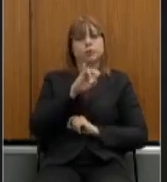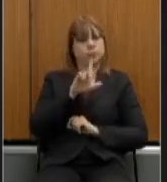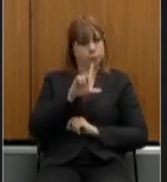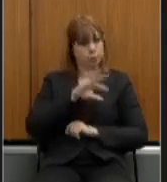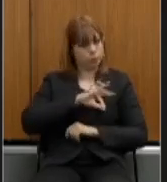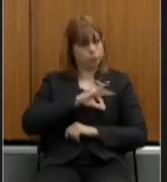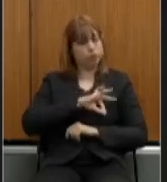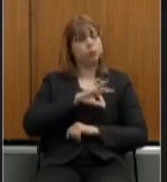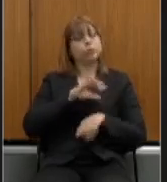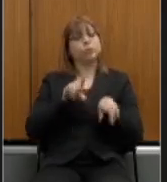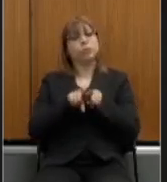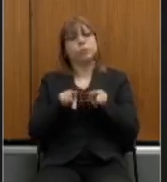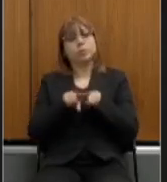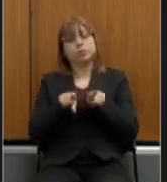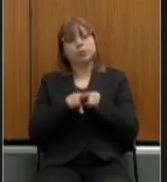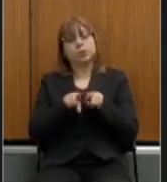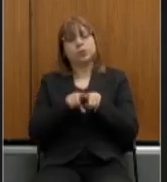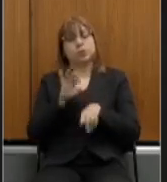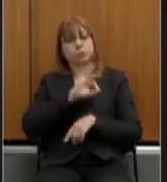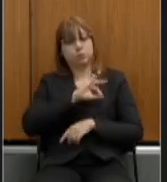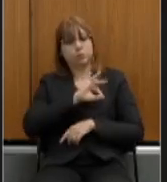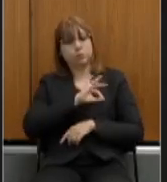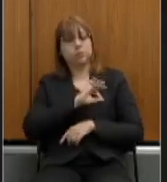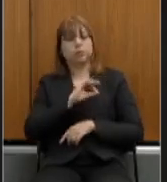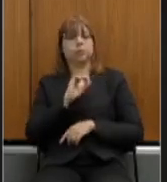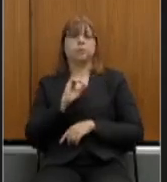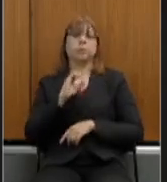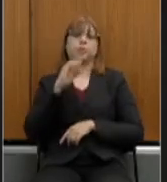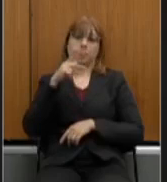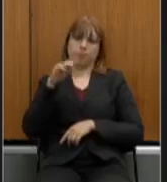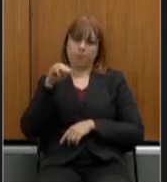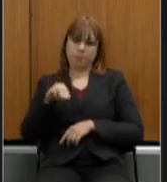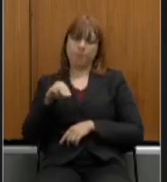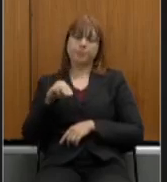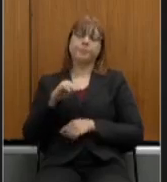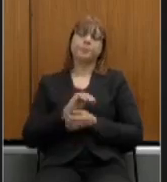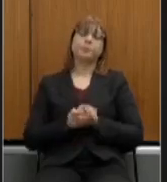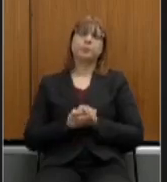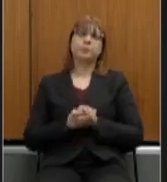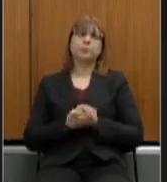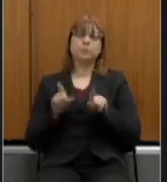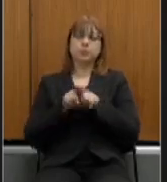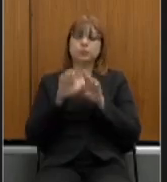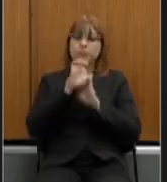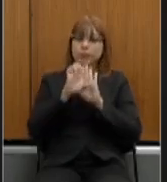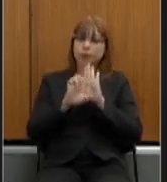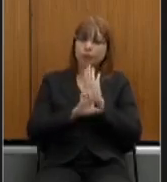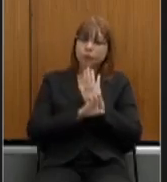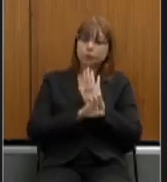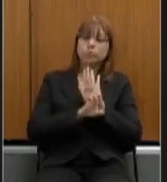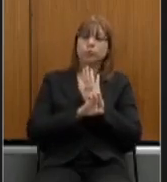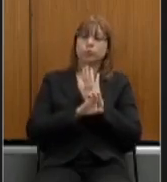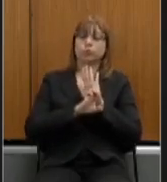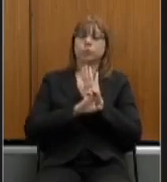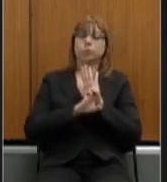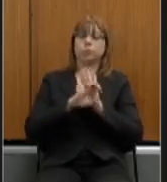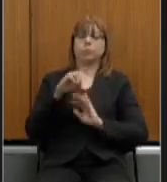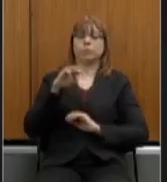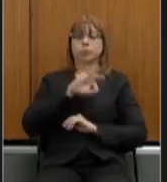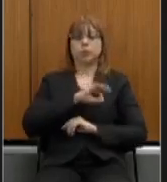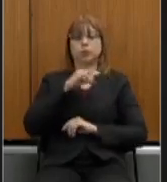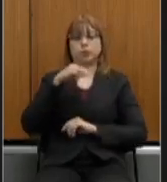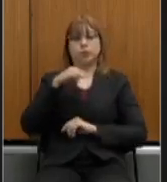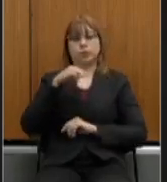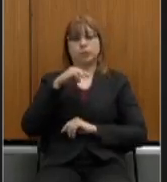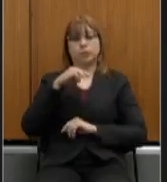o Estatuto dos Servidores fizemos alterações o Estatuto dos Militares o Plano de